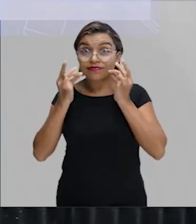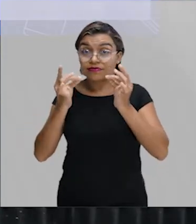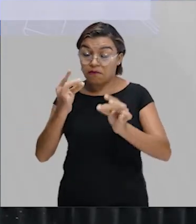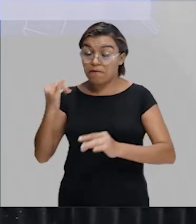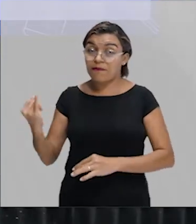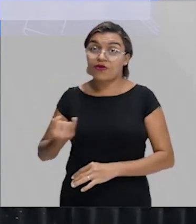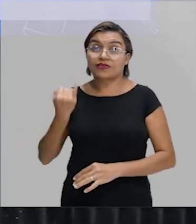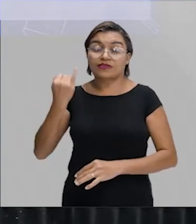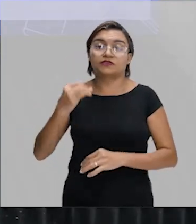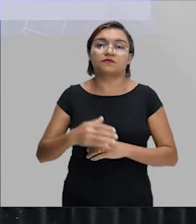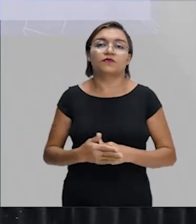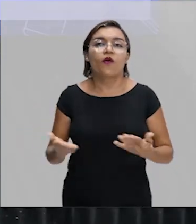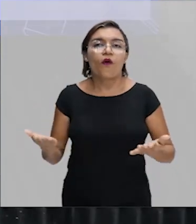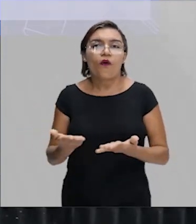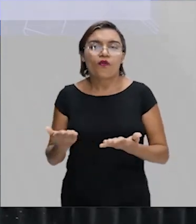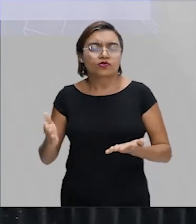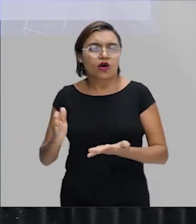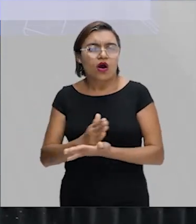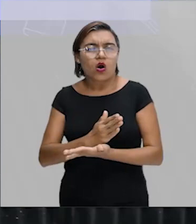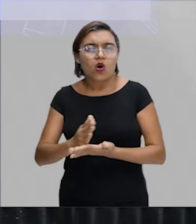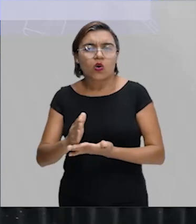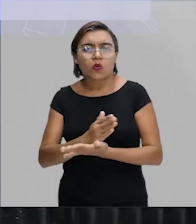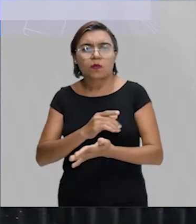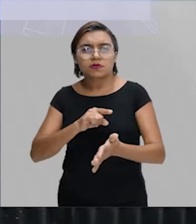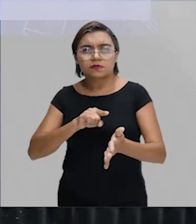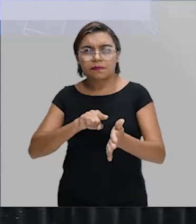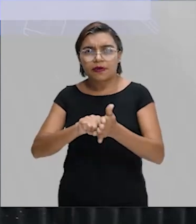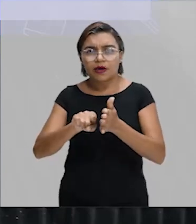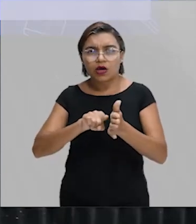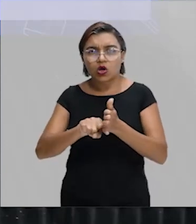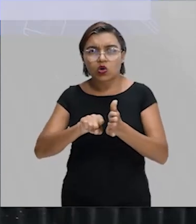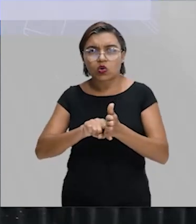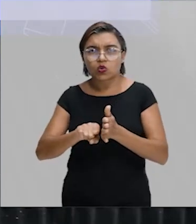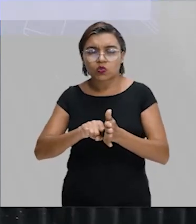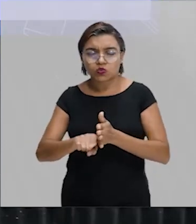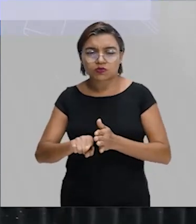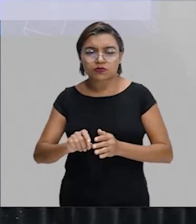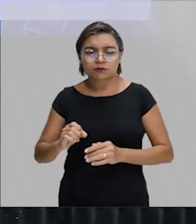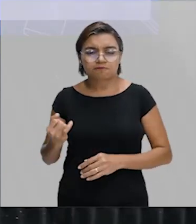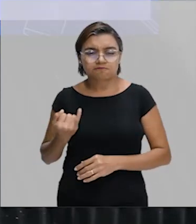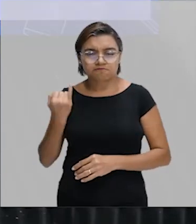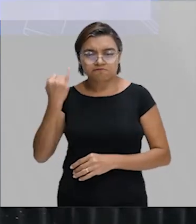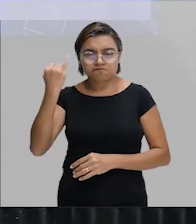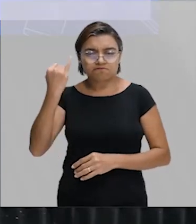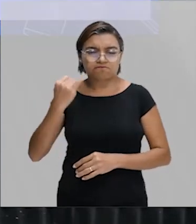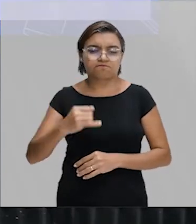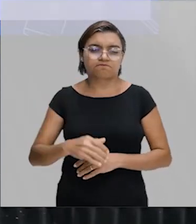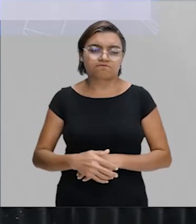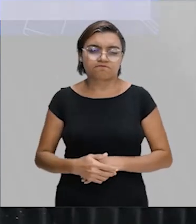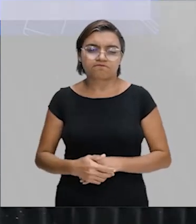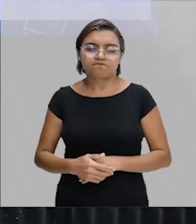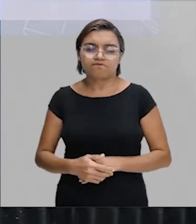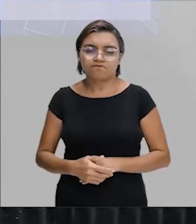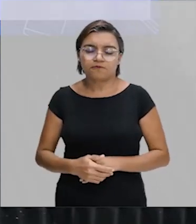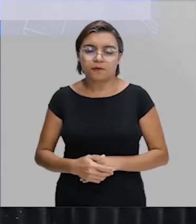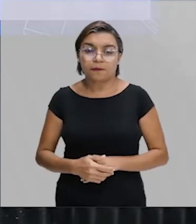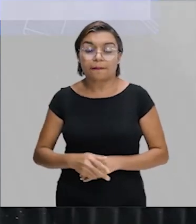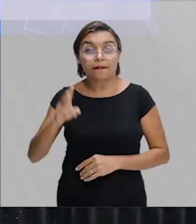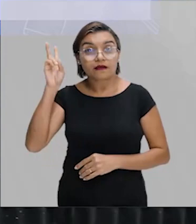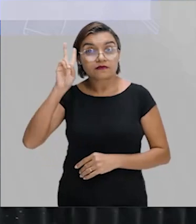Então, hoje a gente vai responder algumas questões top que vão envolver estes elementos importantes. Sempre te lembrando,